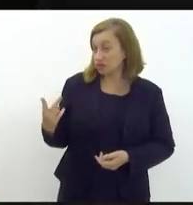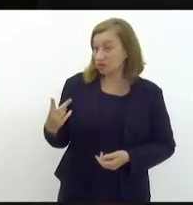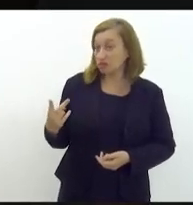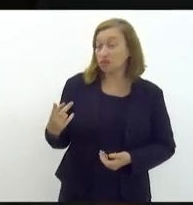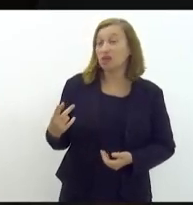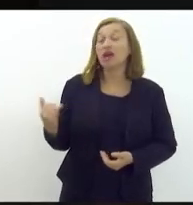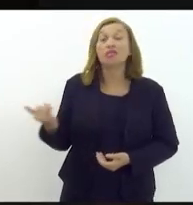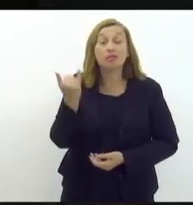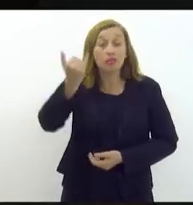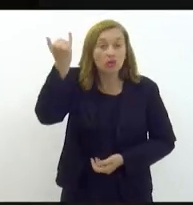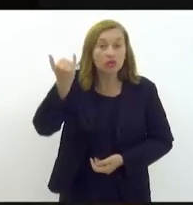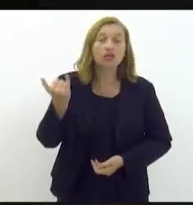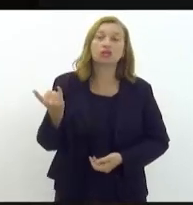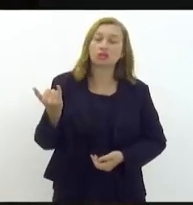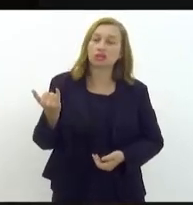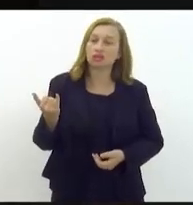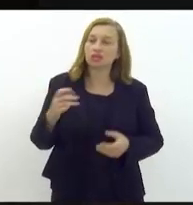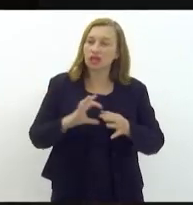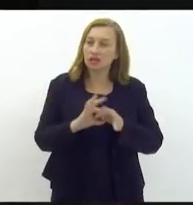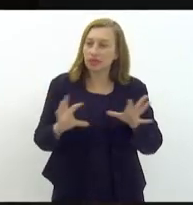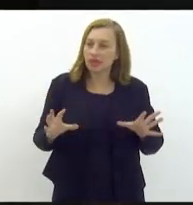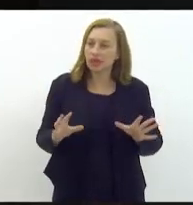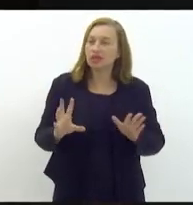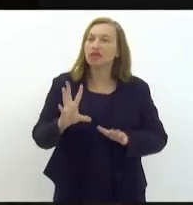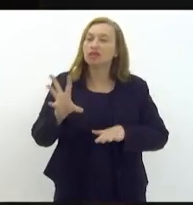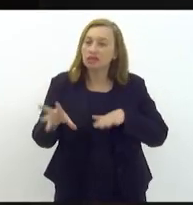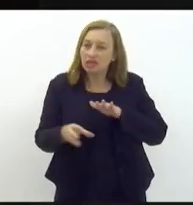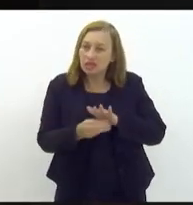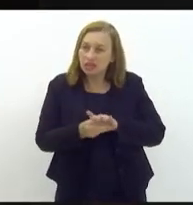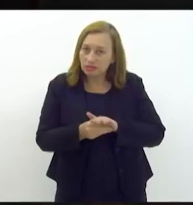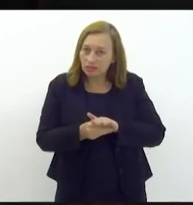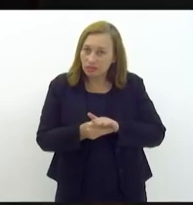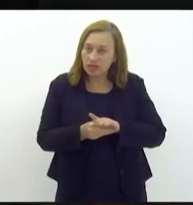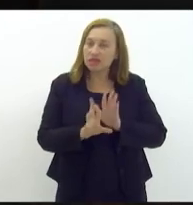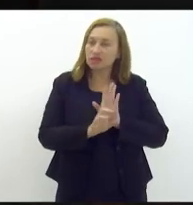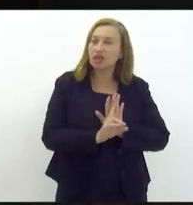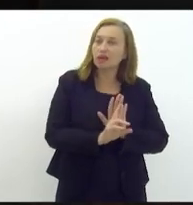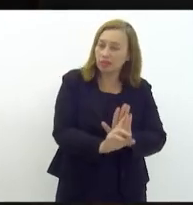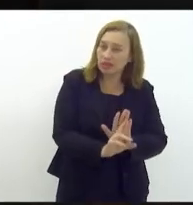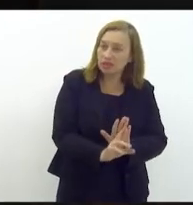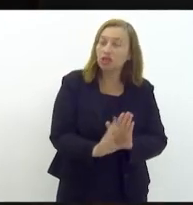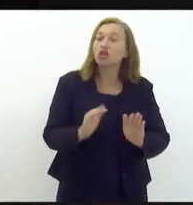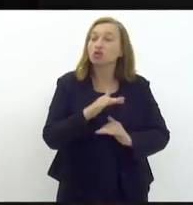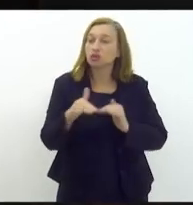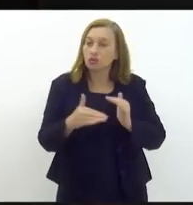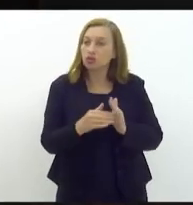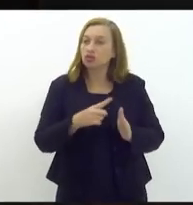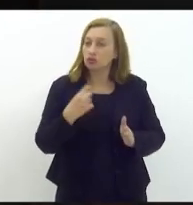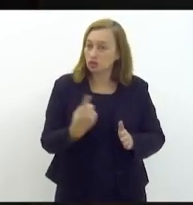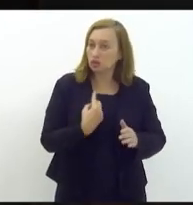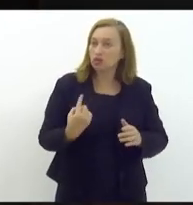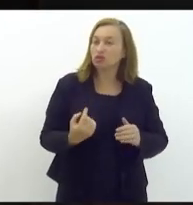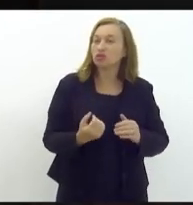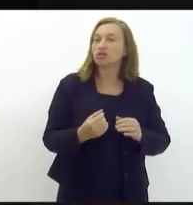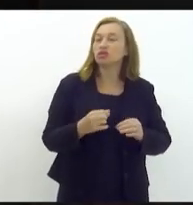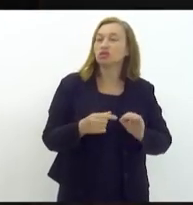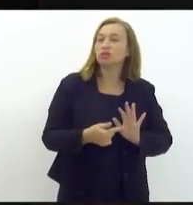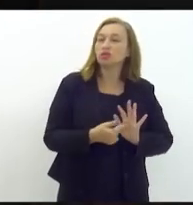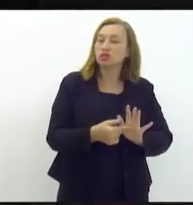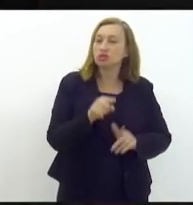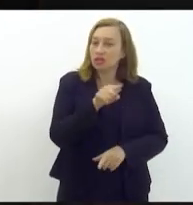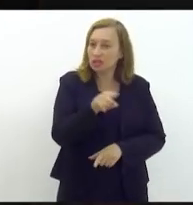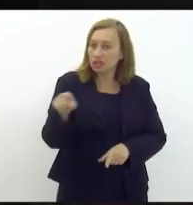importância da autonomia das emendas impositivas, que com certeza todas nós estaríamos colocando ali